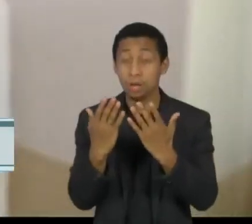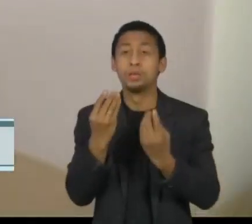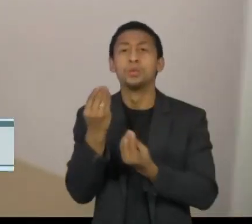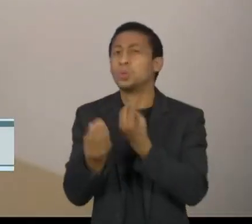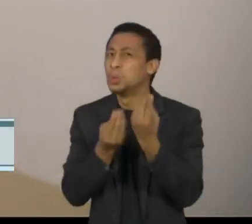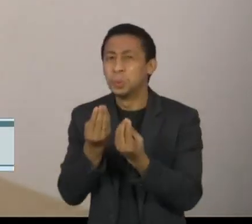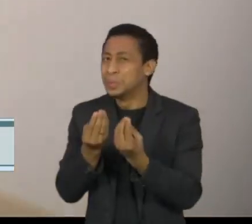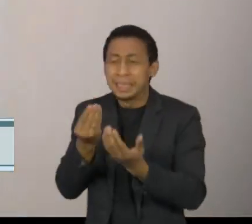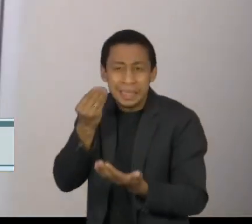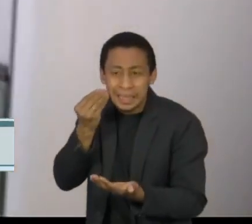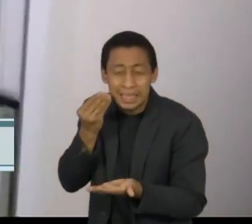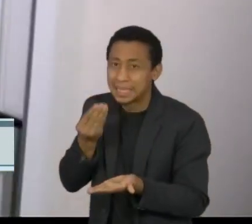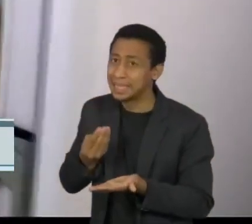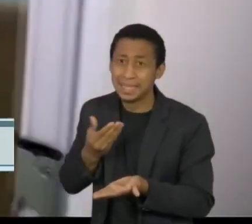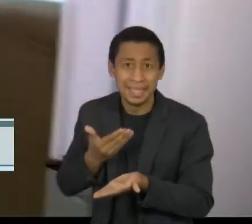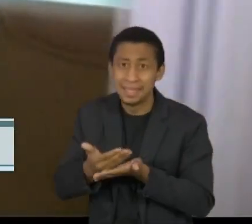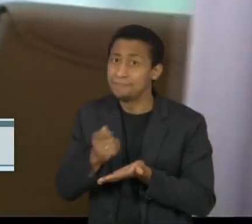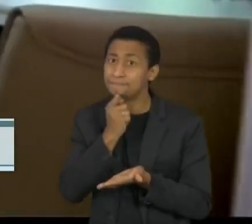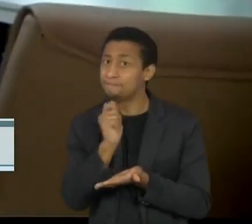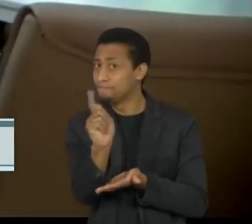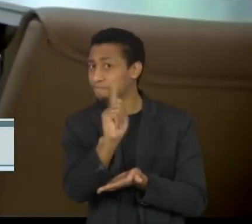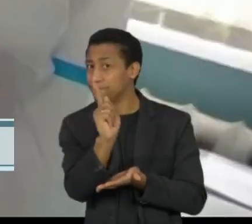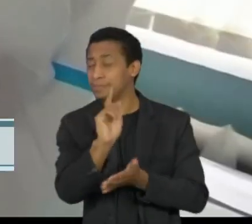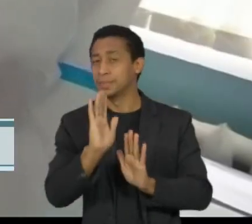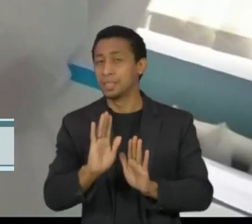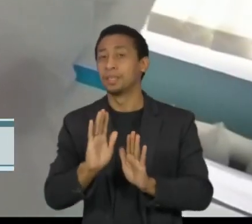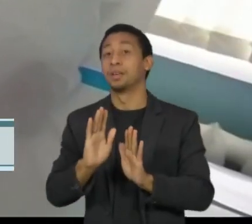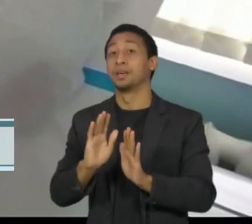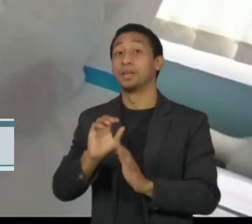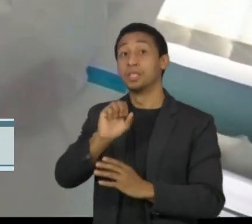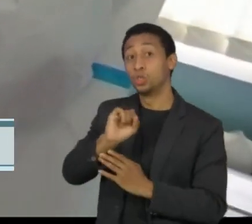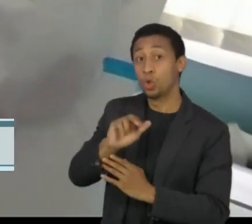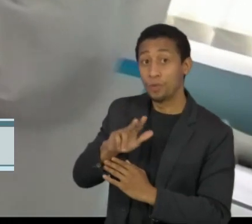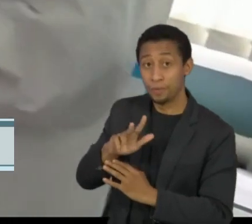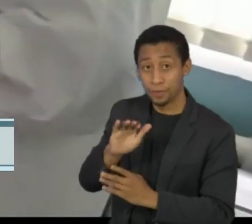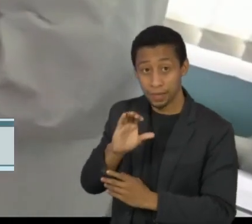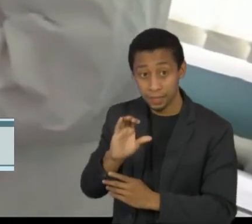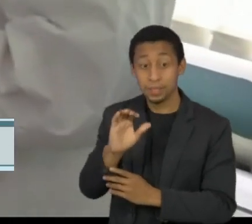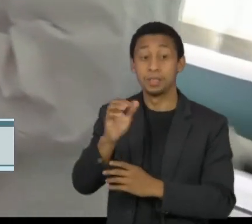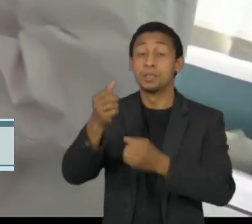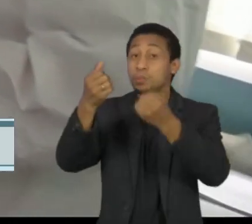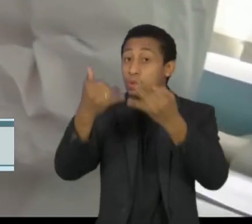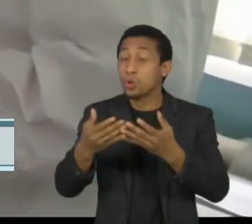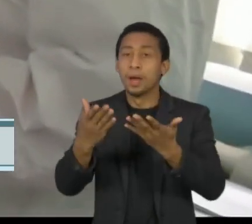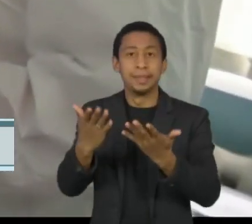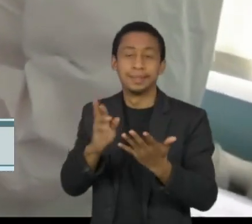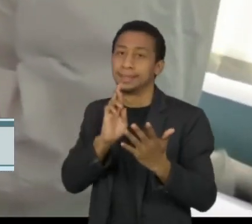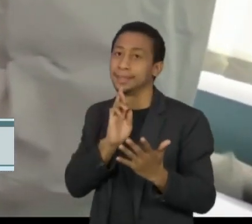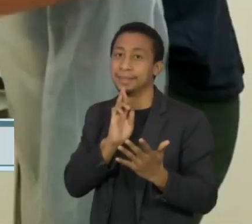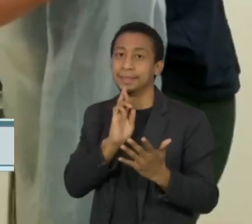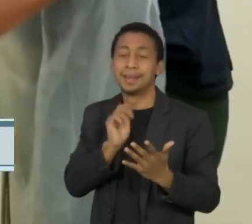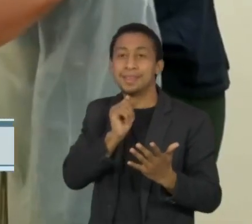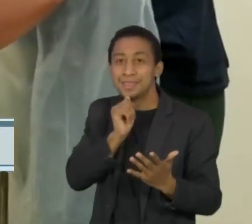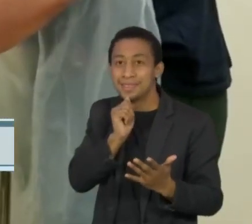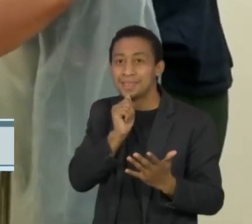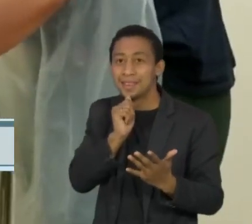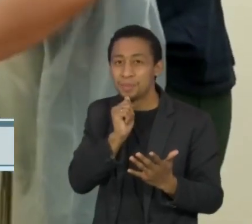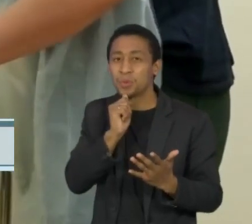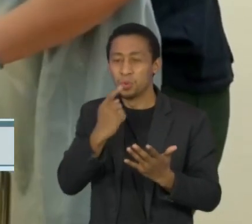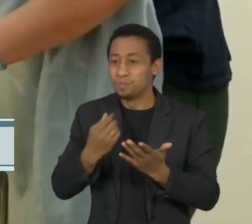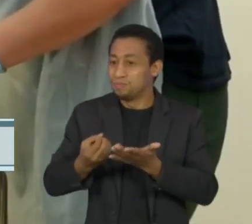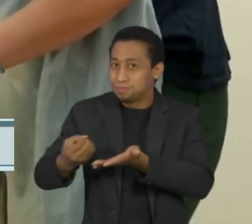ainda não começaram. A do laboratório Sinopharm, que é exemplo da Coronavac, se baseia no uso do vírus